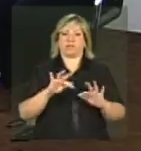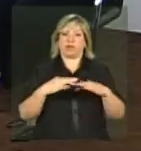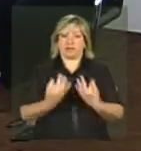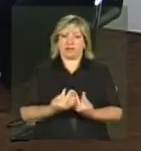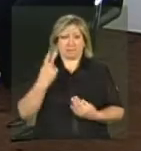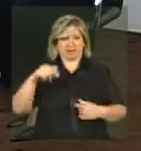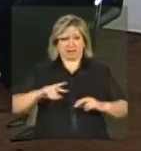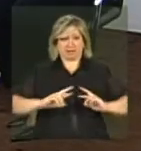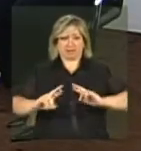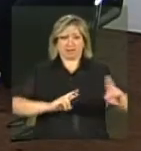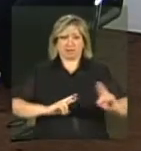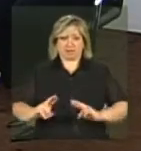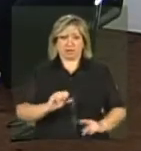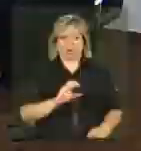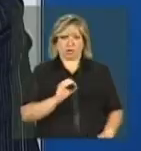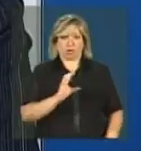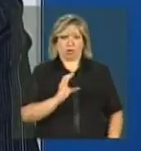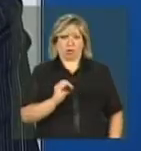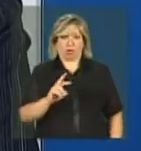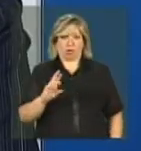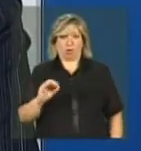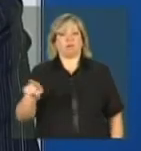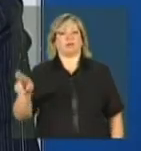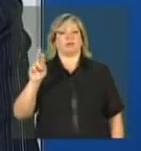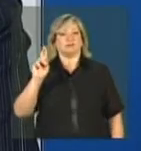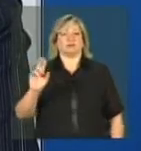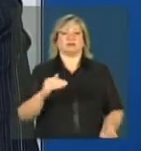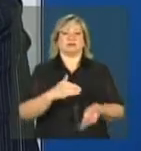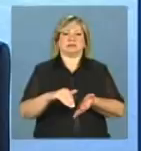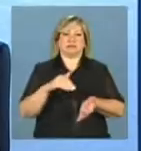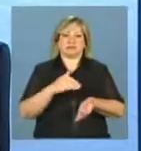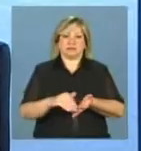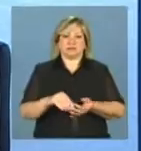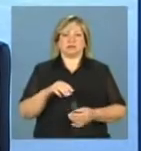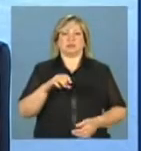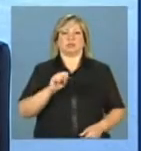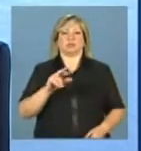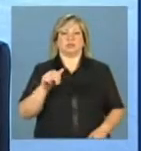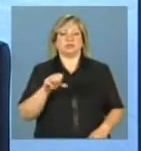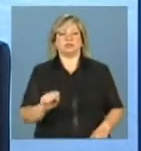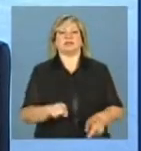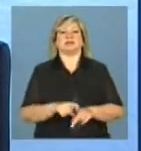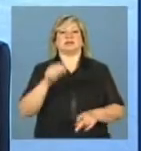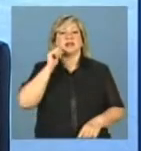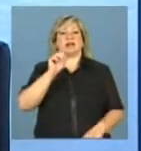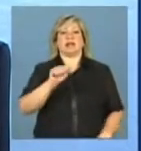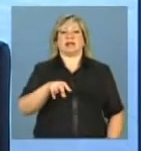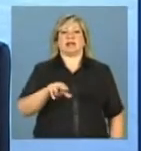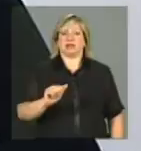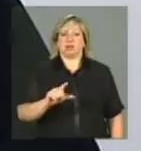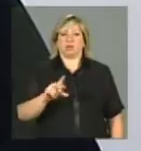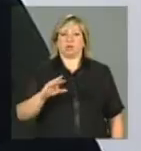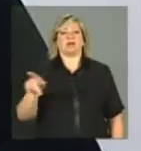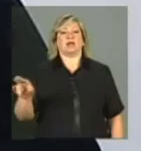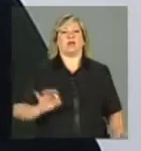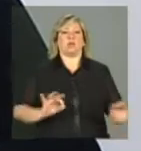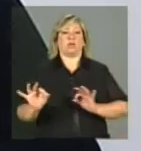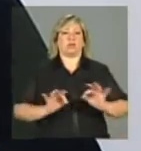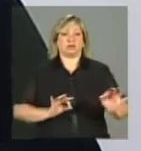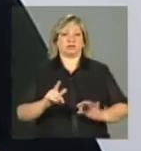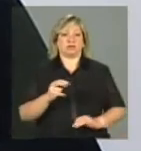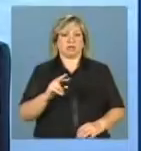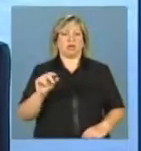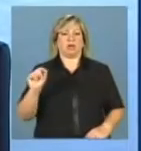conosco Socorro Tabosa, que é representante da Secretaria Nacional de Assistência Social e Ana Lúcia Alonso, é coordenadora geral do